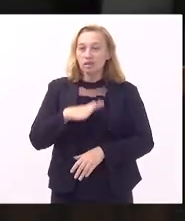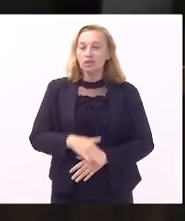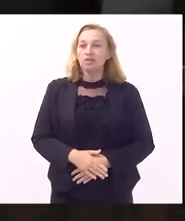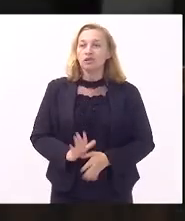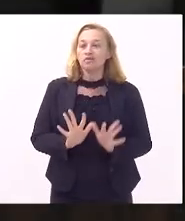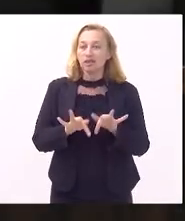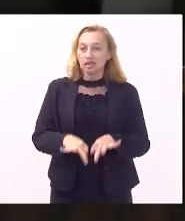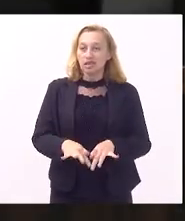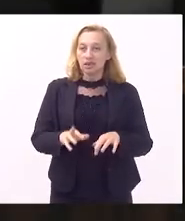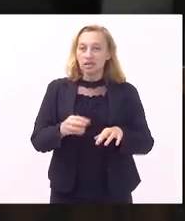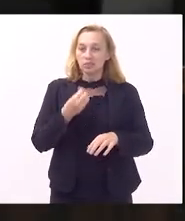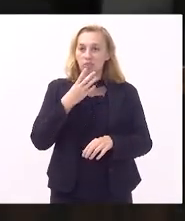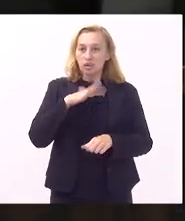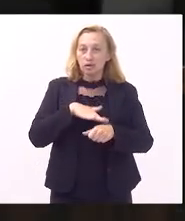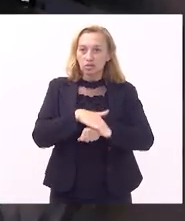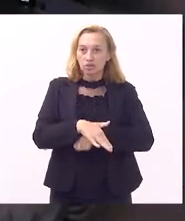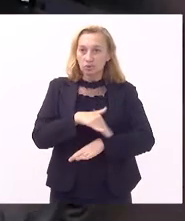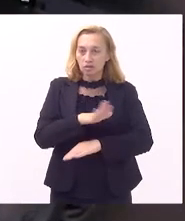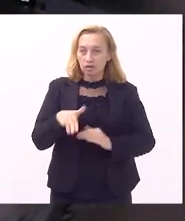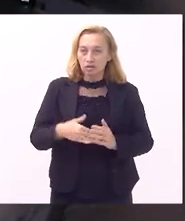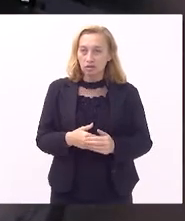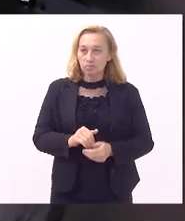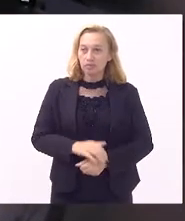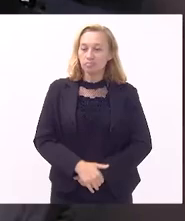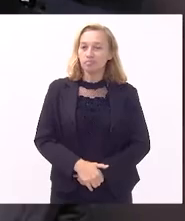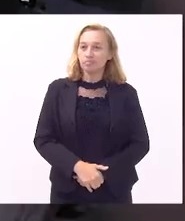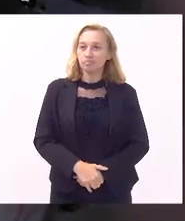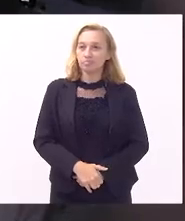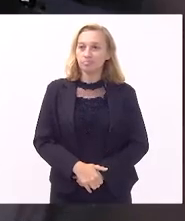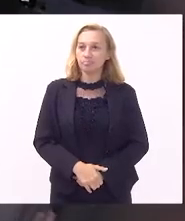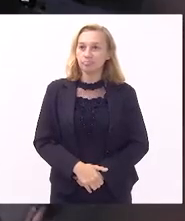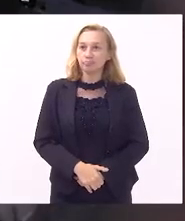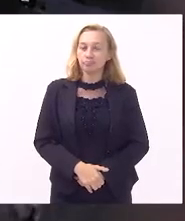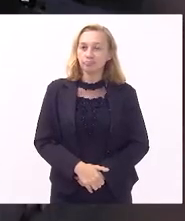boa noite a todos valeu e aí Obrigado.